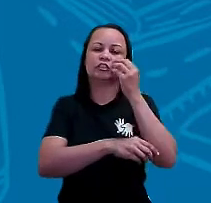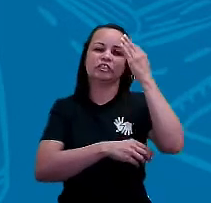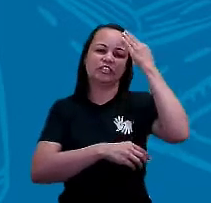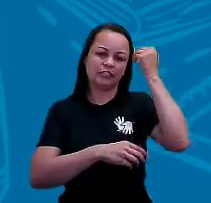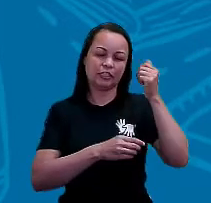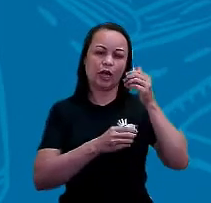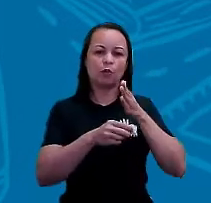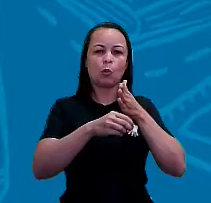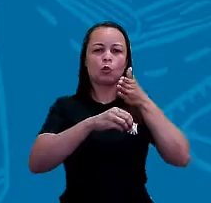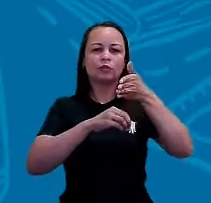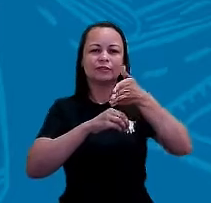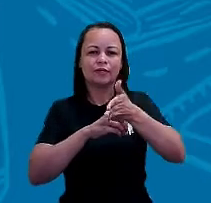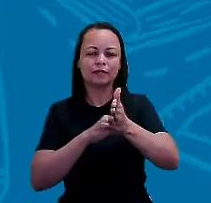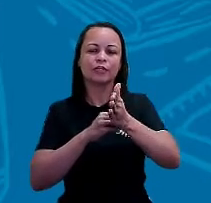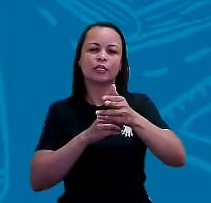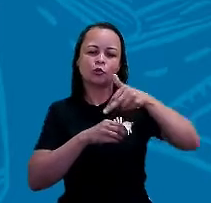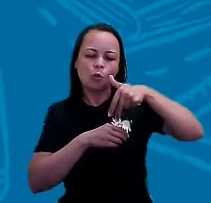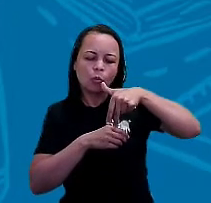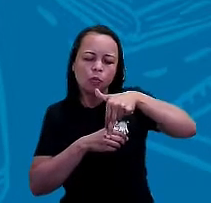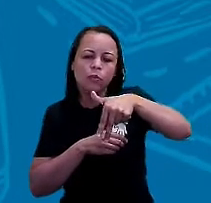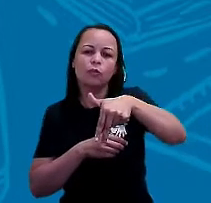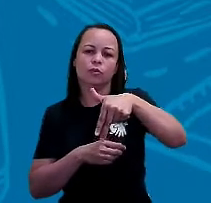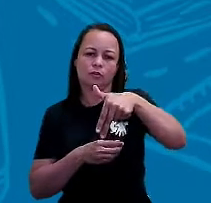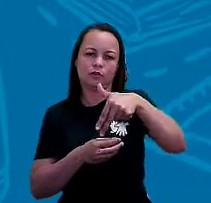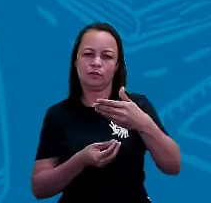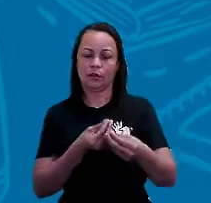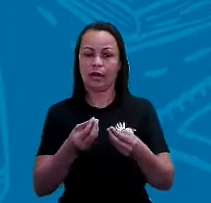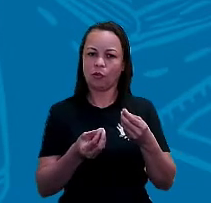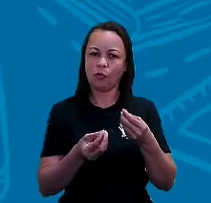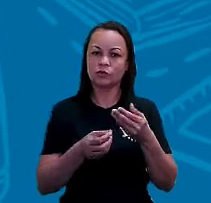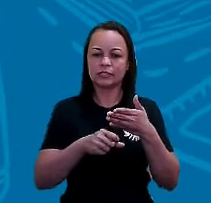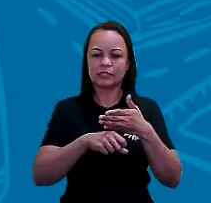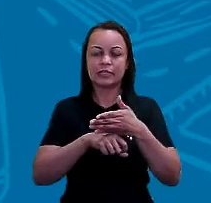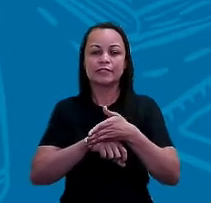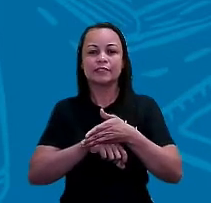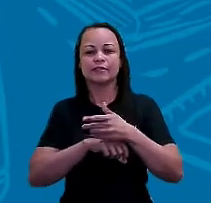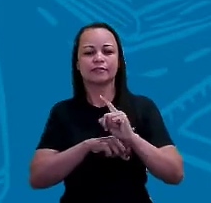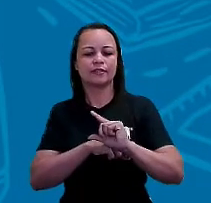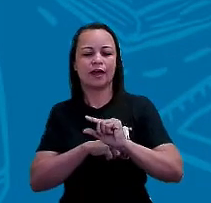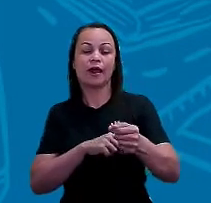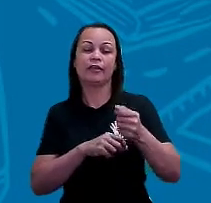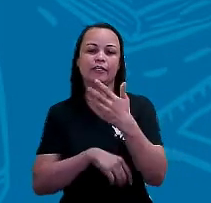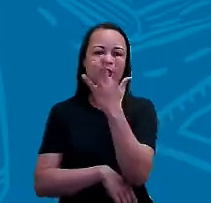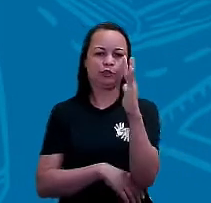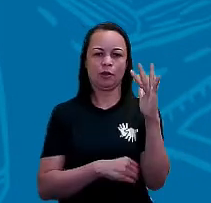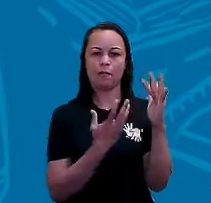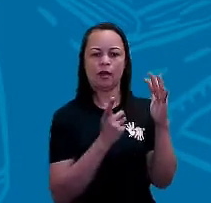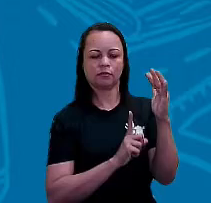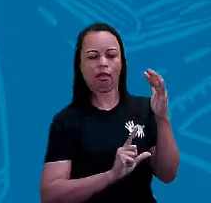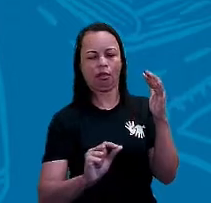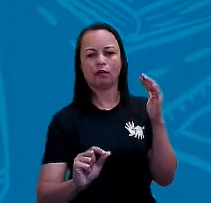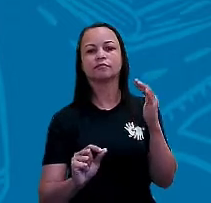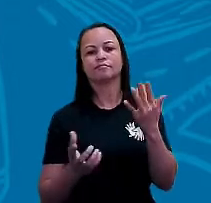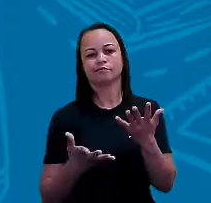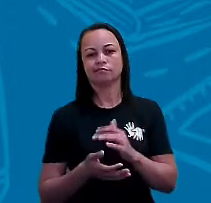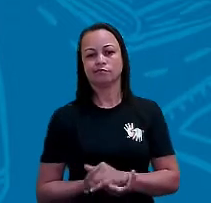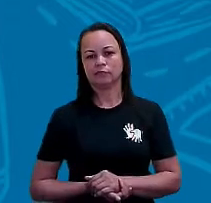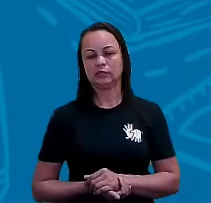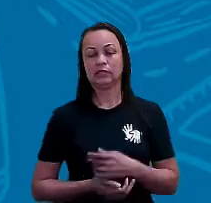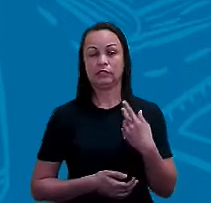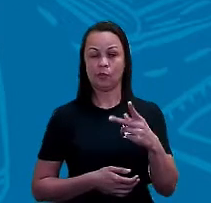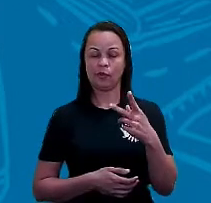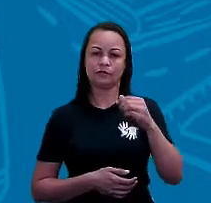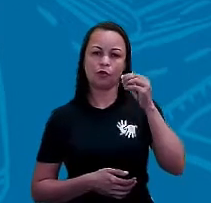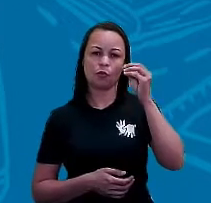para que sentido a gente deve andar, deve caminhar, para conseguir sair ali daquela mata fechada, tá certo? Então, esses são